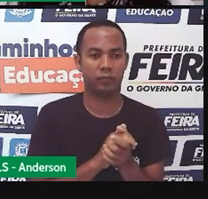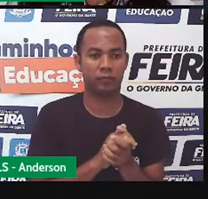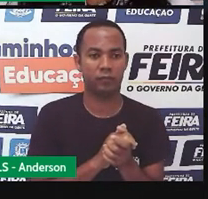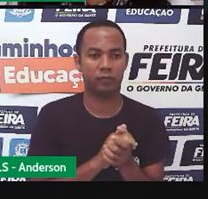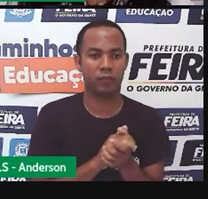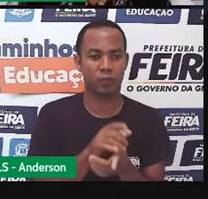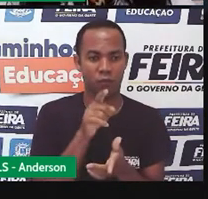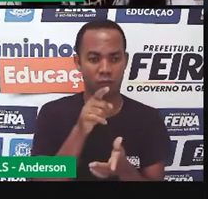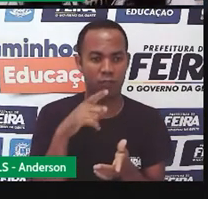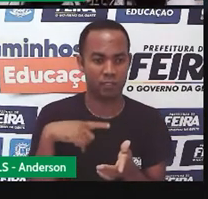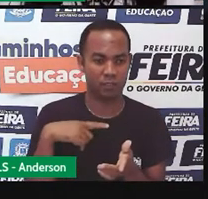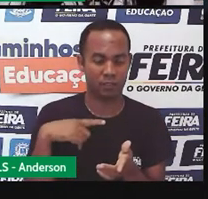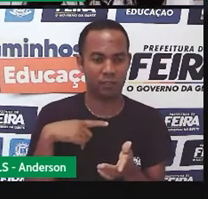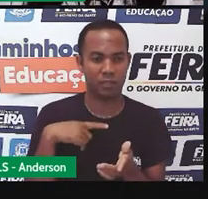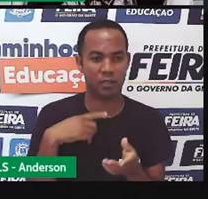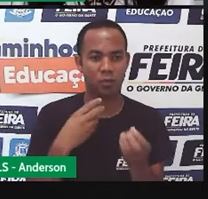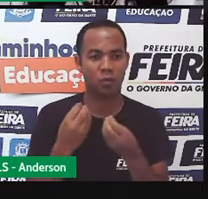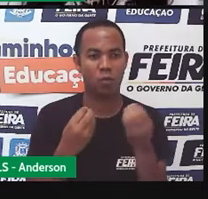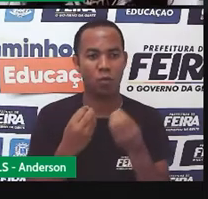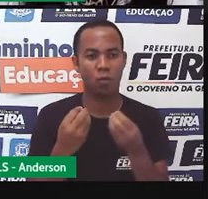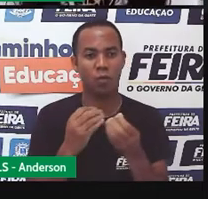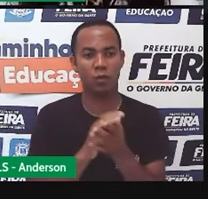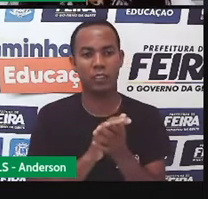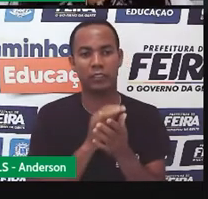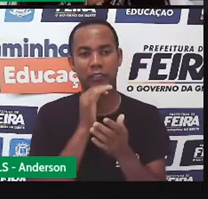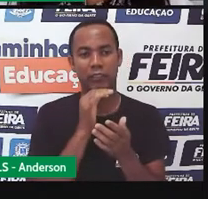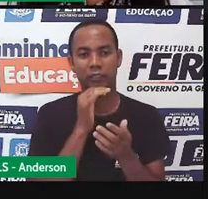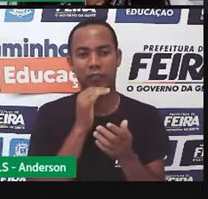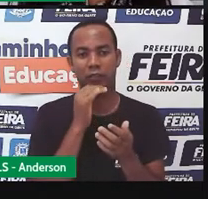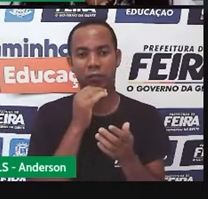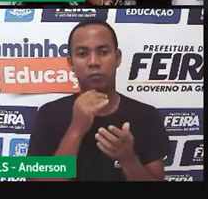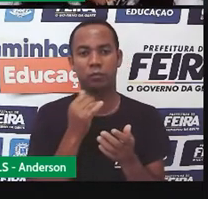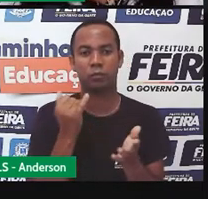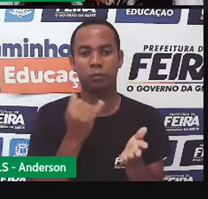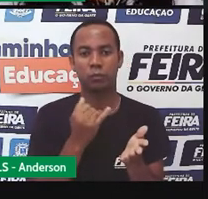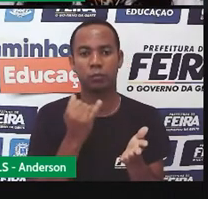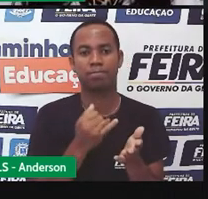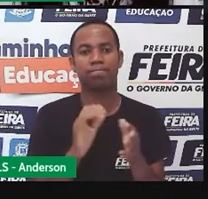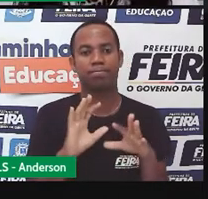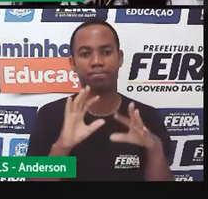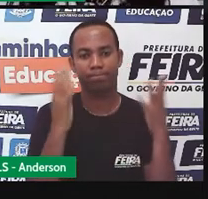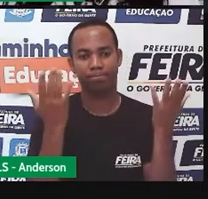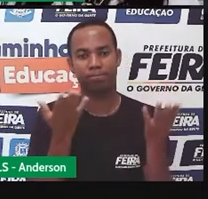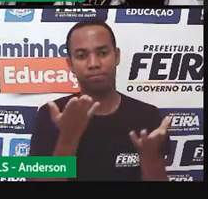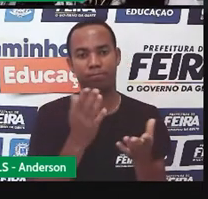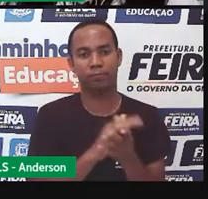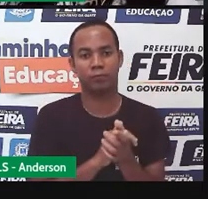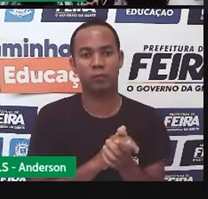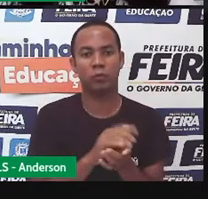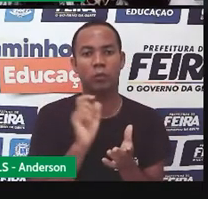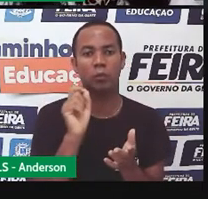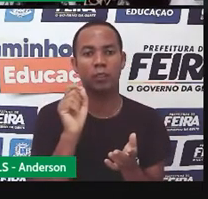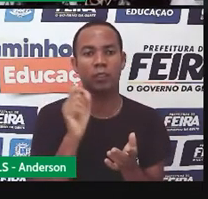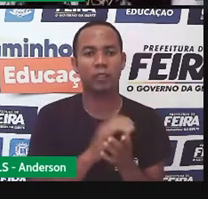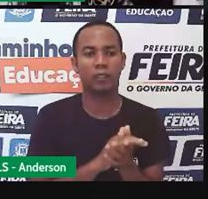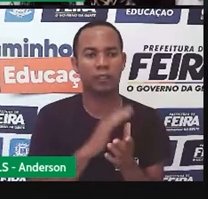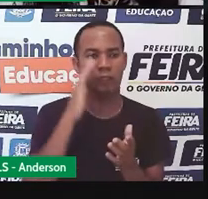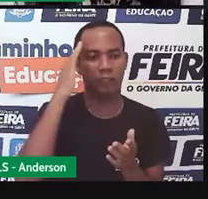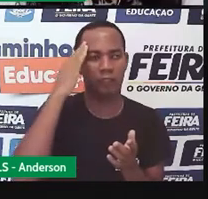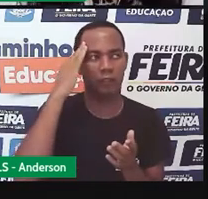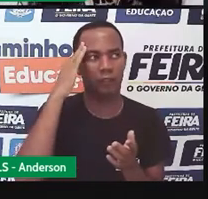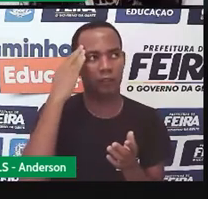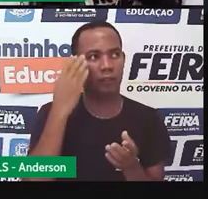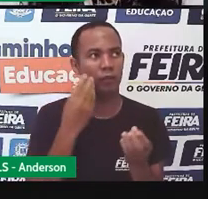Você tinha ideia de que isso seria a nossa notícia? Pois é. O que foi que te deu a entender